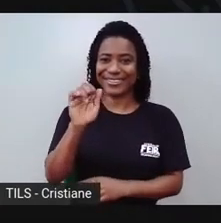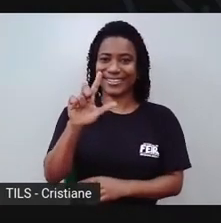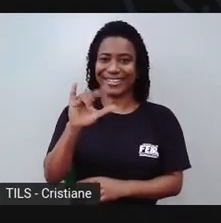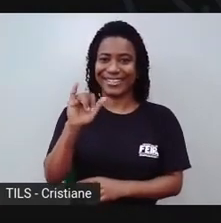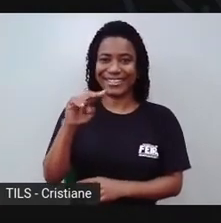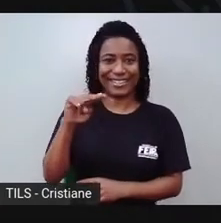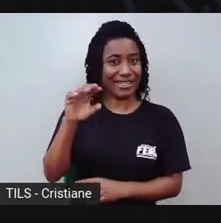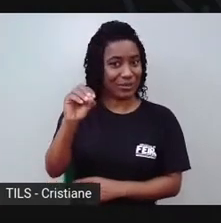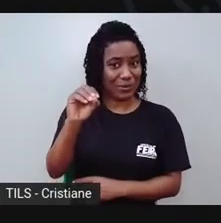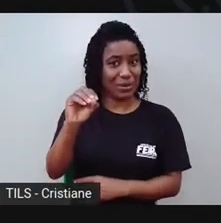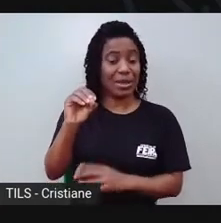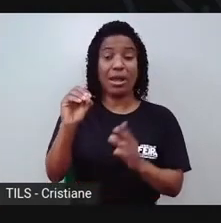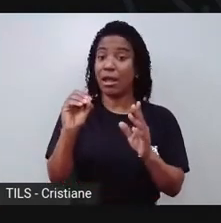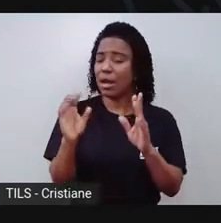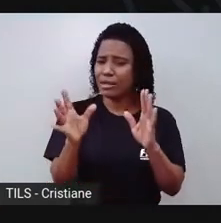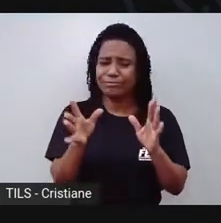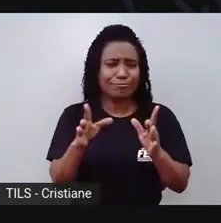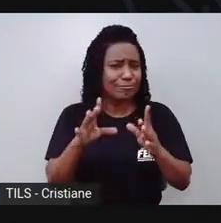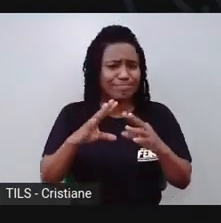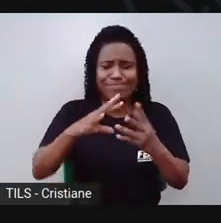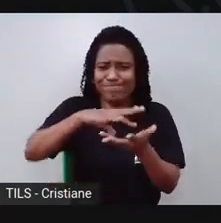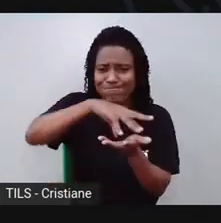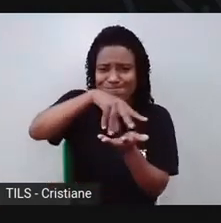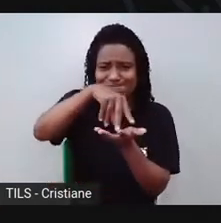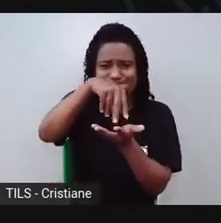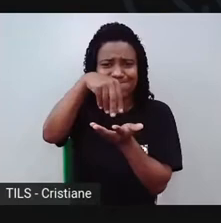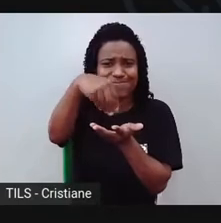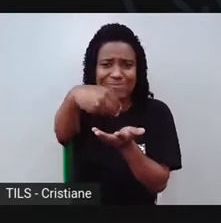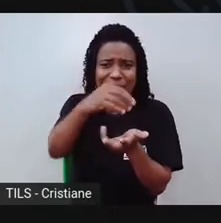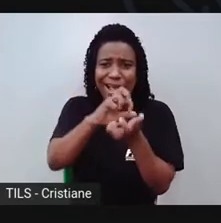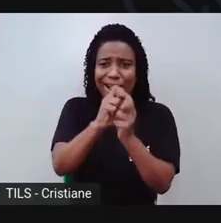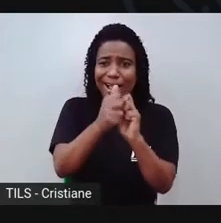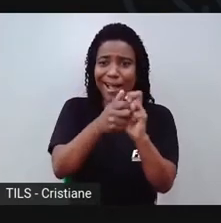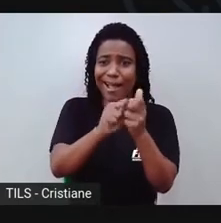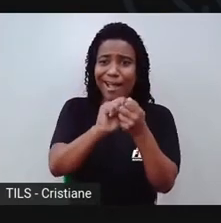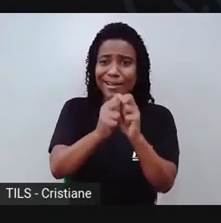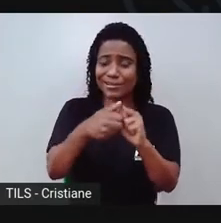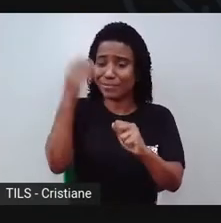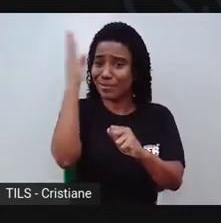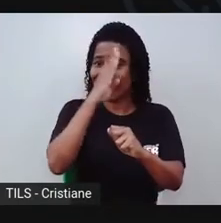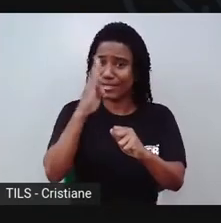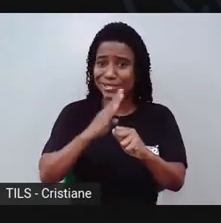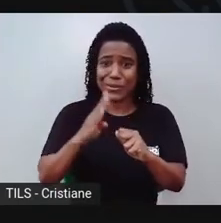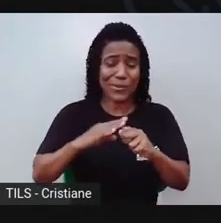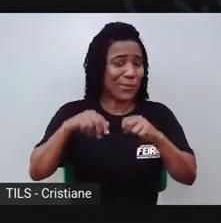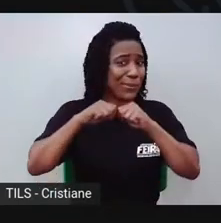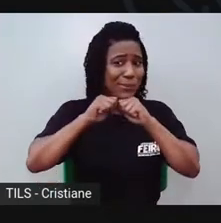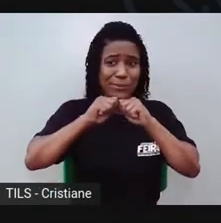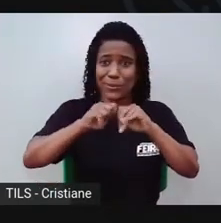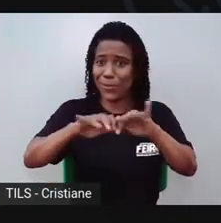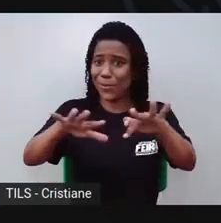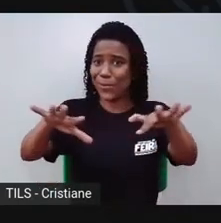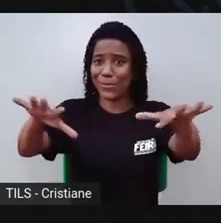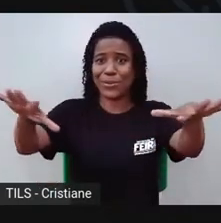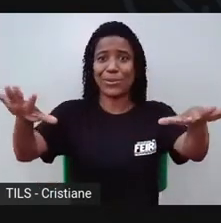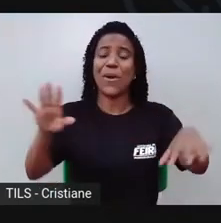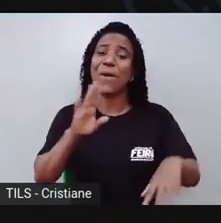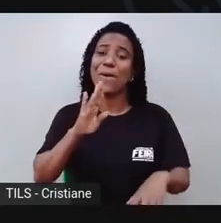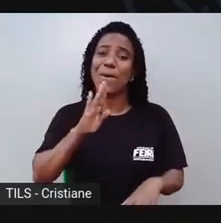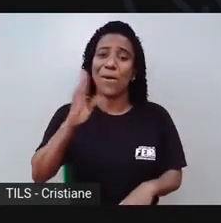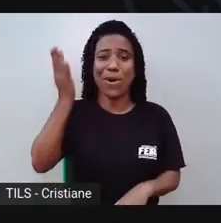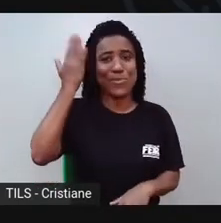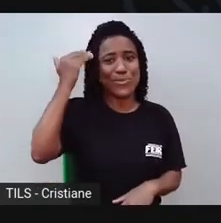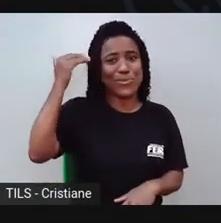espalhada pelo Brasil todo. E até hoje, lá em Caruaru, onde ele nasceu, no Recife, tem os